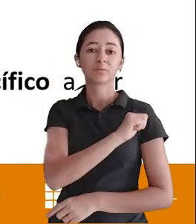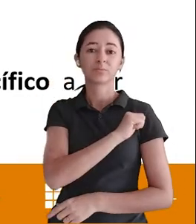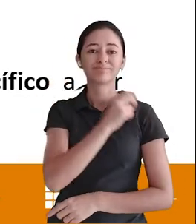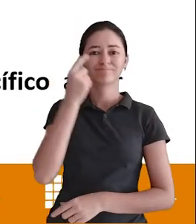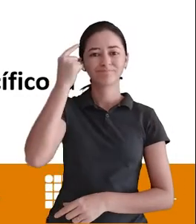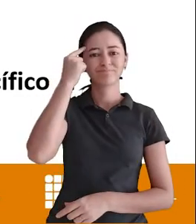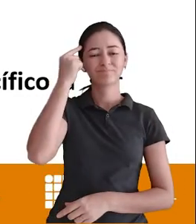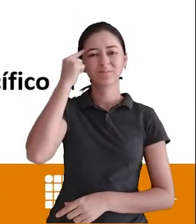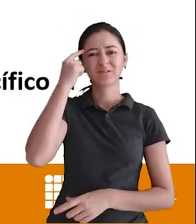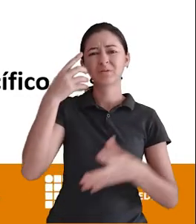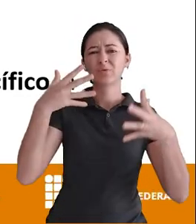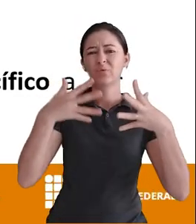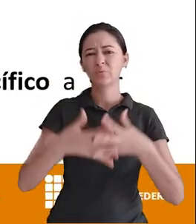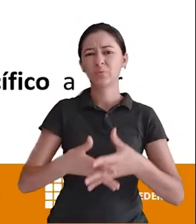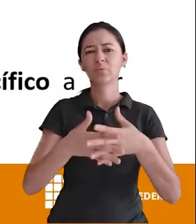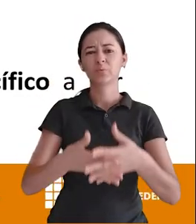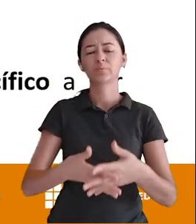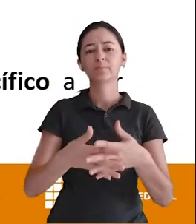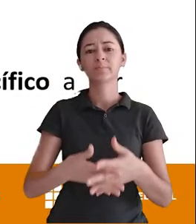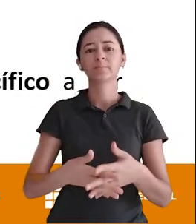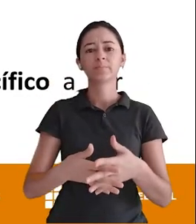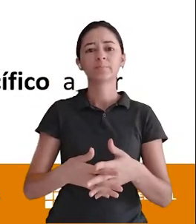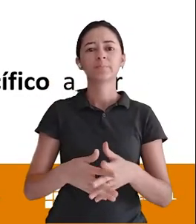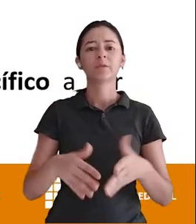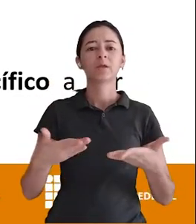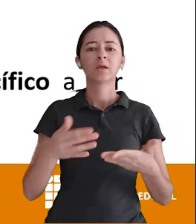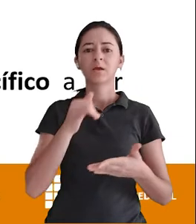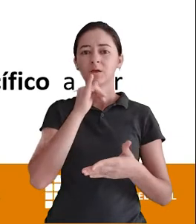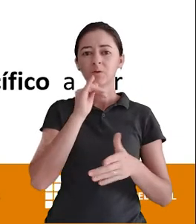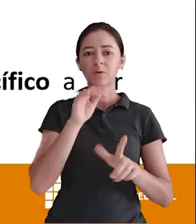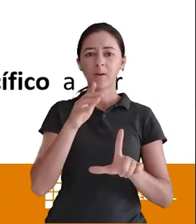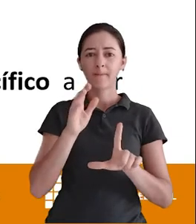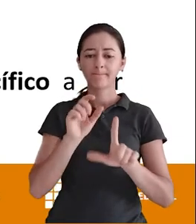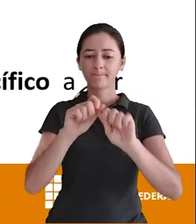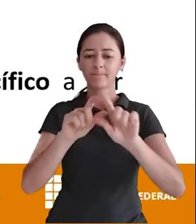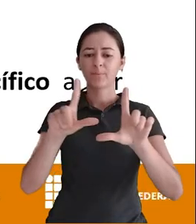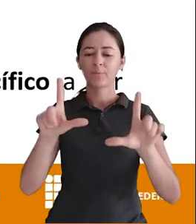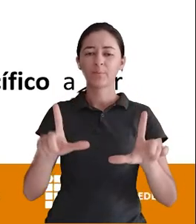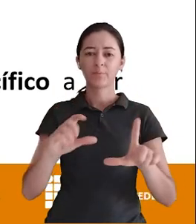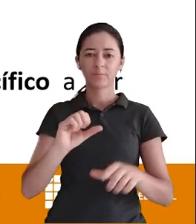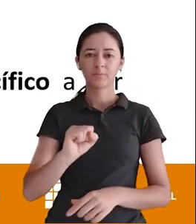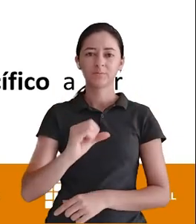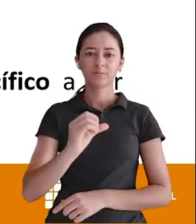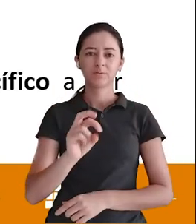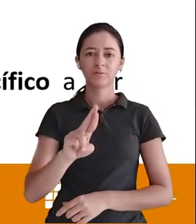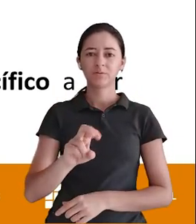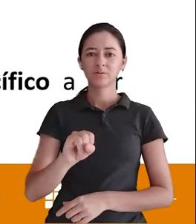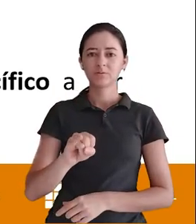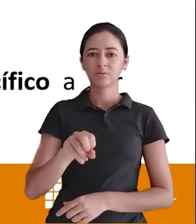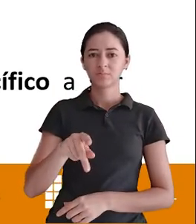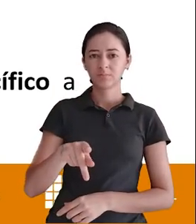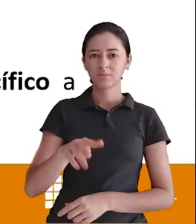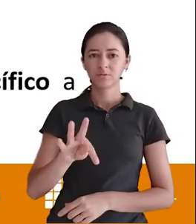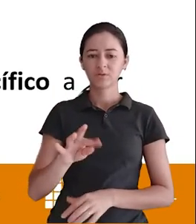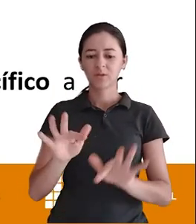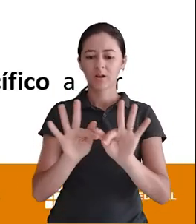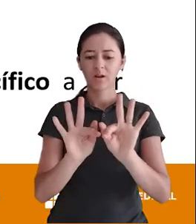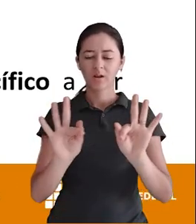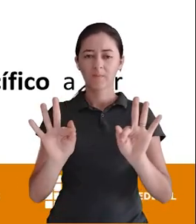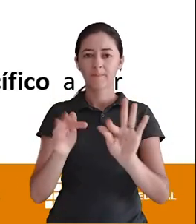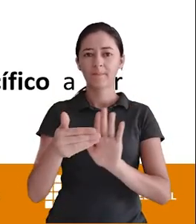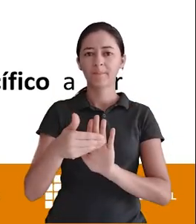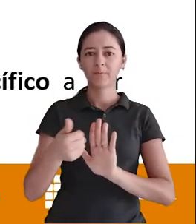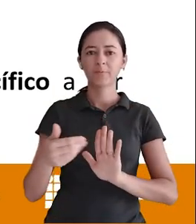aprendendo Se confundiram O cara abre um script de criação do banco Vai lá e apaga Eu falo assim no